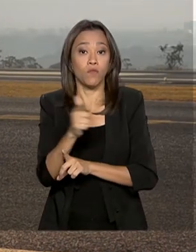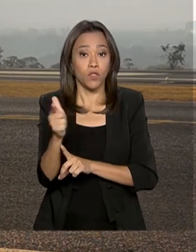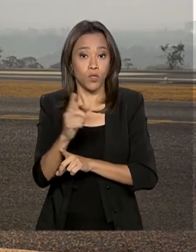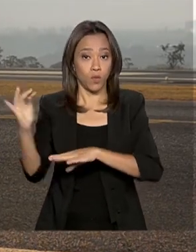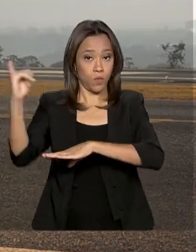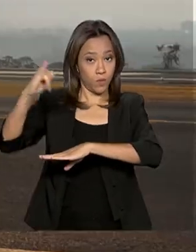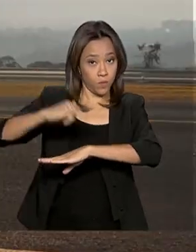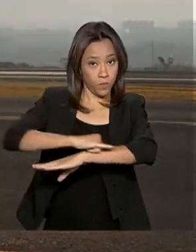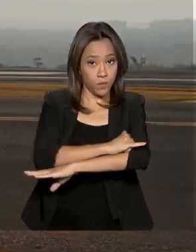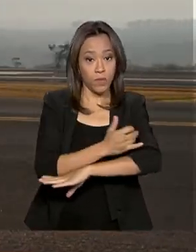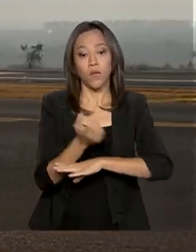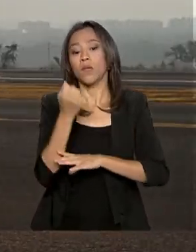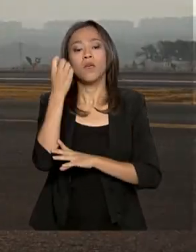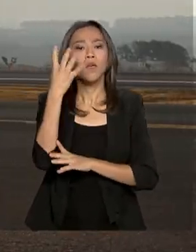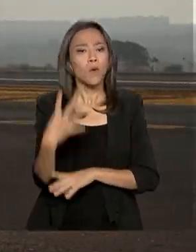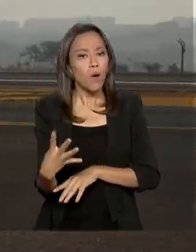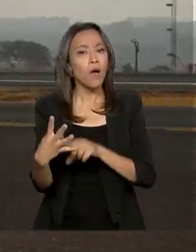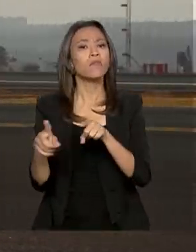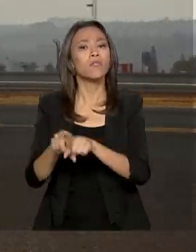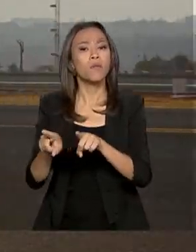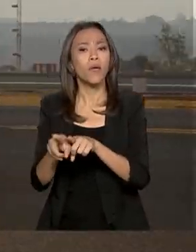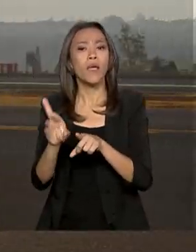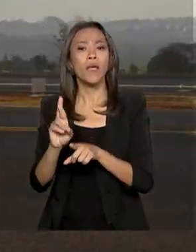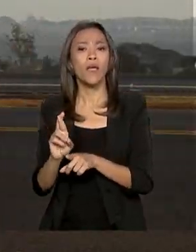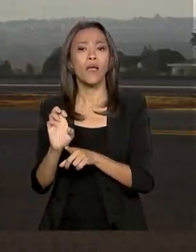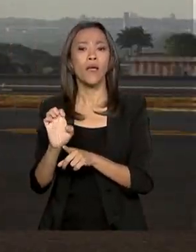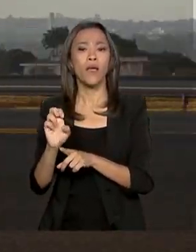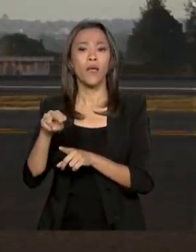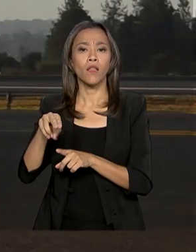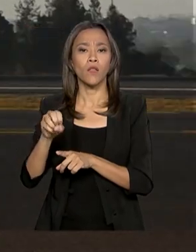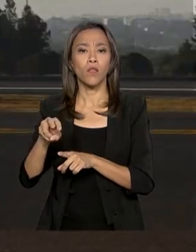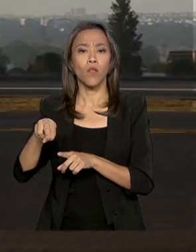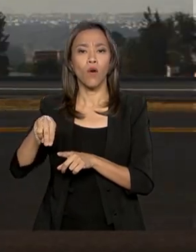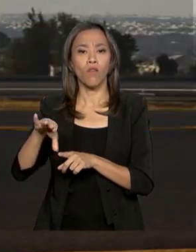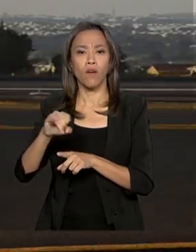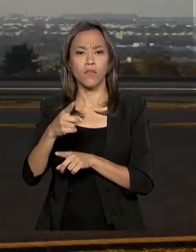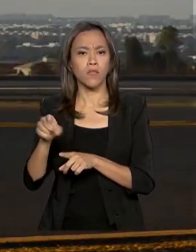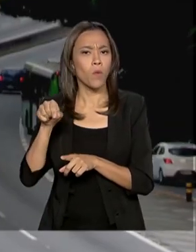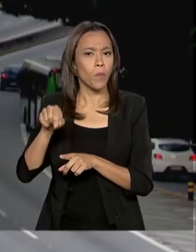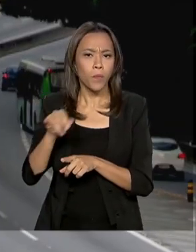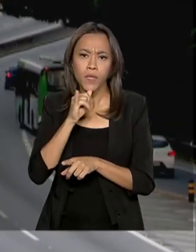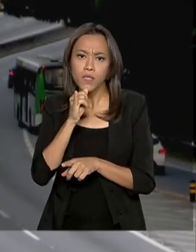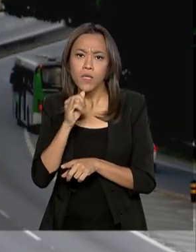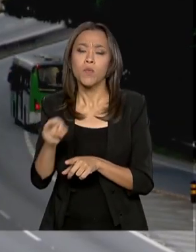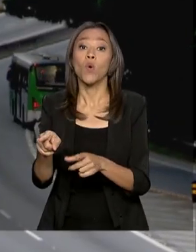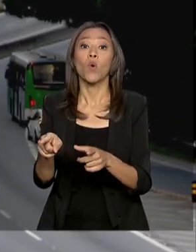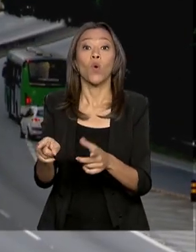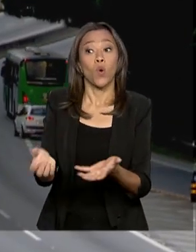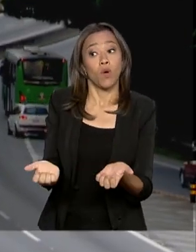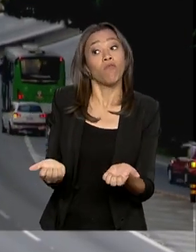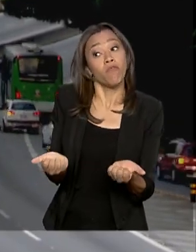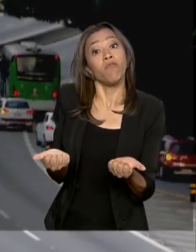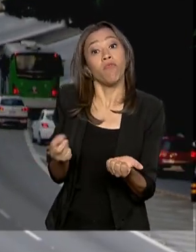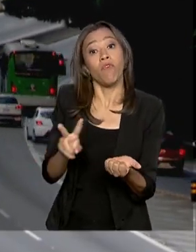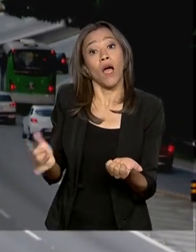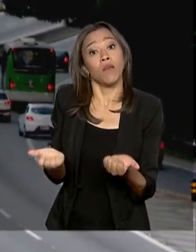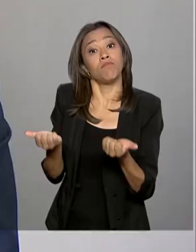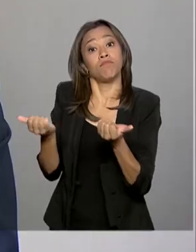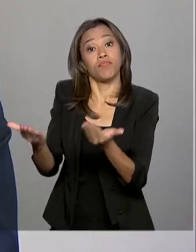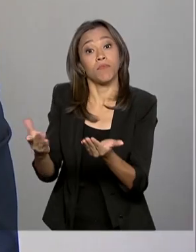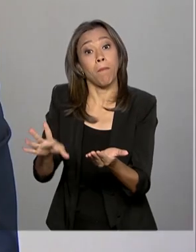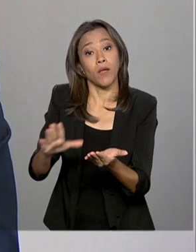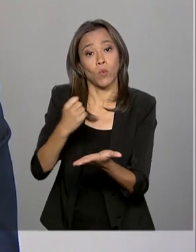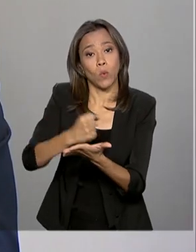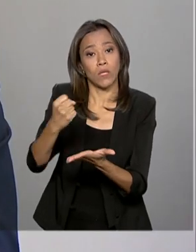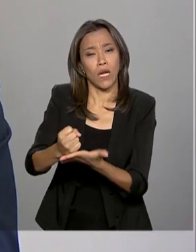e quatro renovações antecipadas, que é quando o empreendimento está concedido, mas o contrato está próximo de vencer.